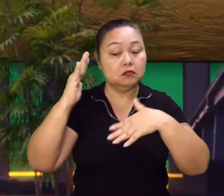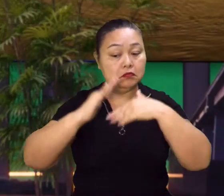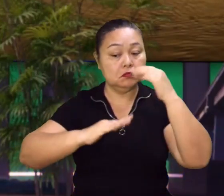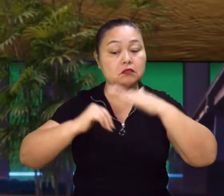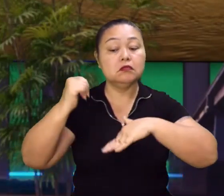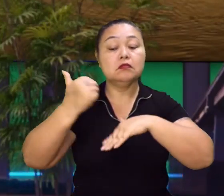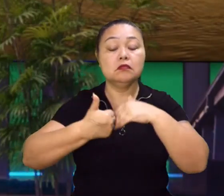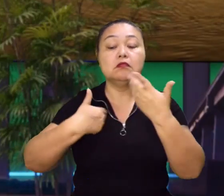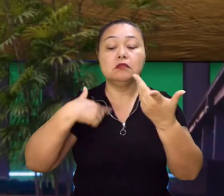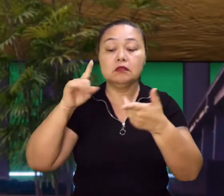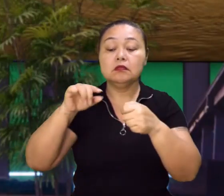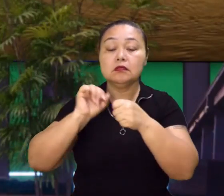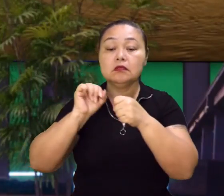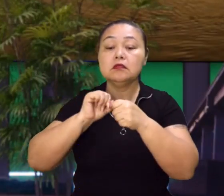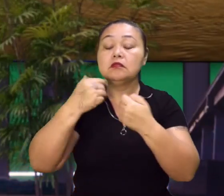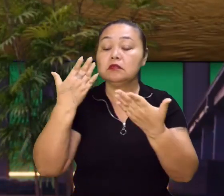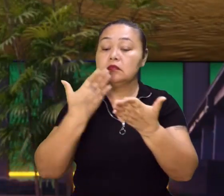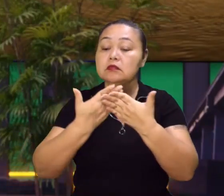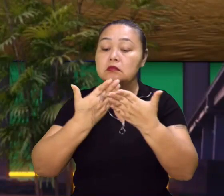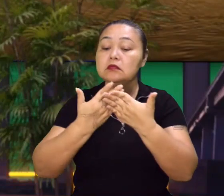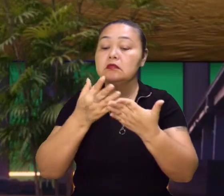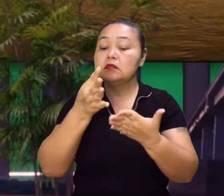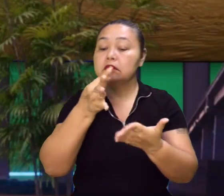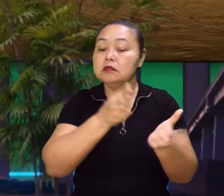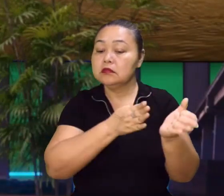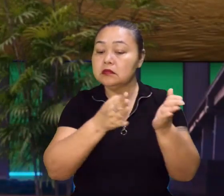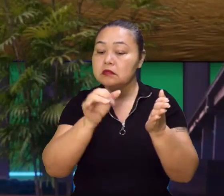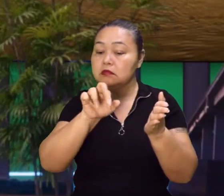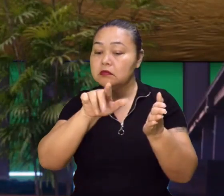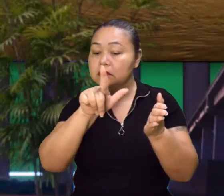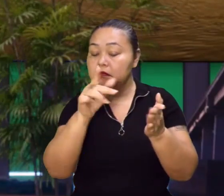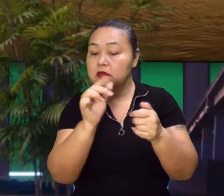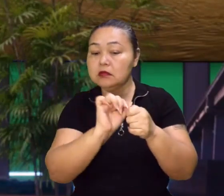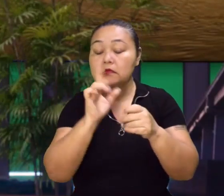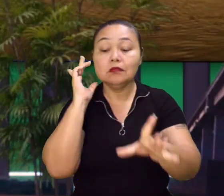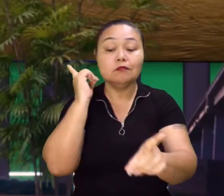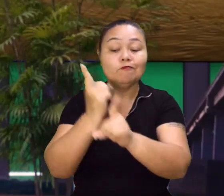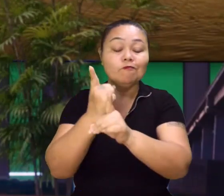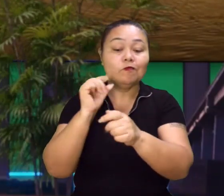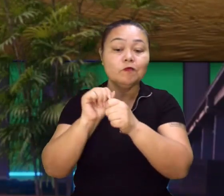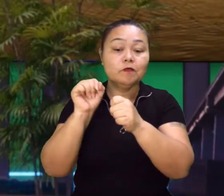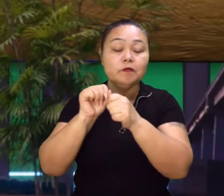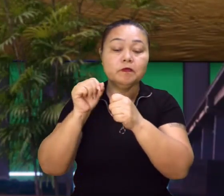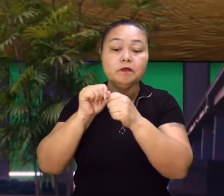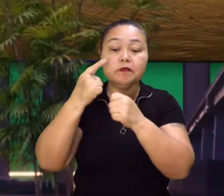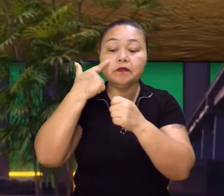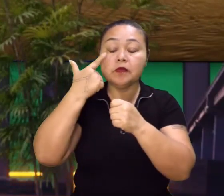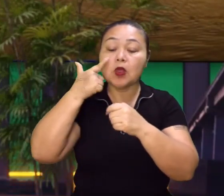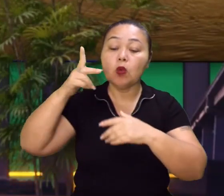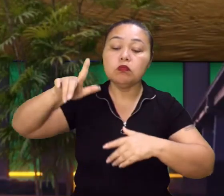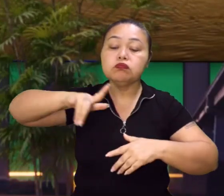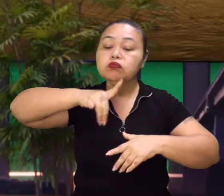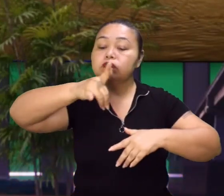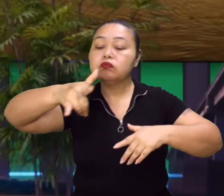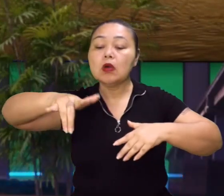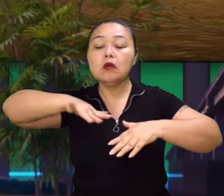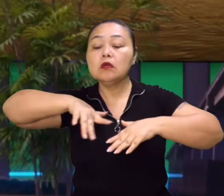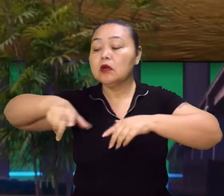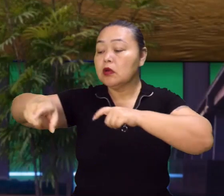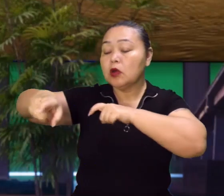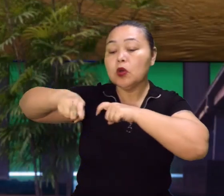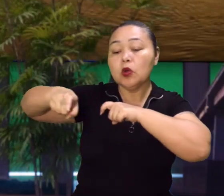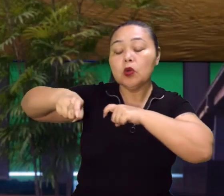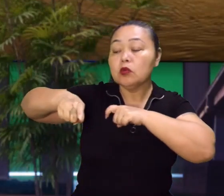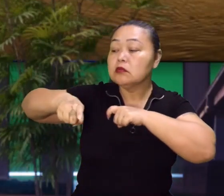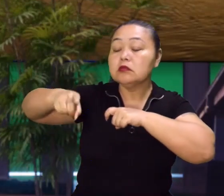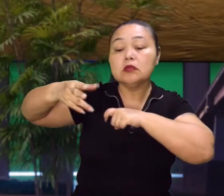eu estava estudando para a nossa trilha do segundo ano e encontrei uma profissão que é operador de drone no campo. Operador de